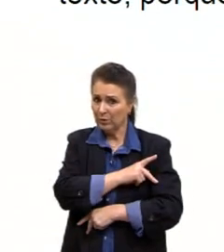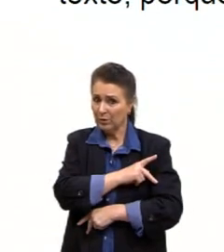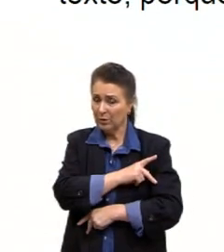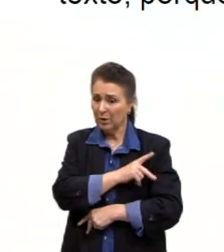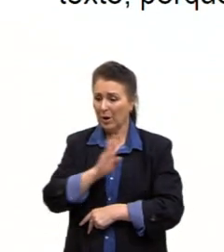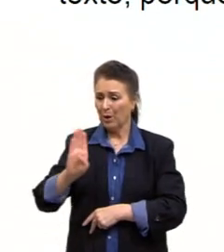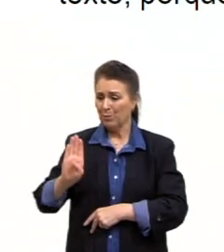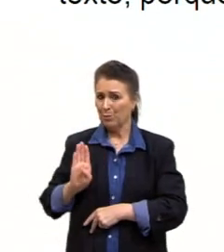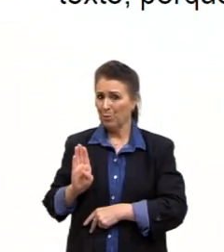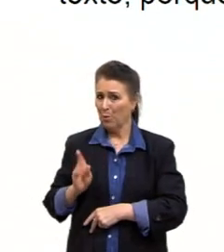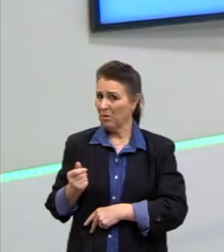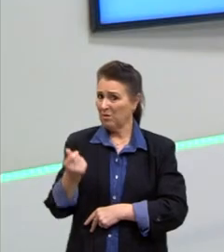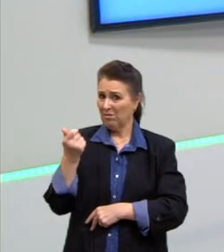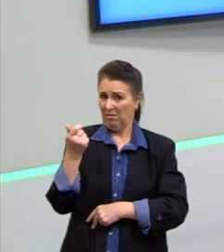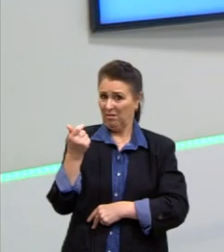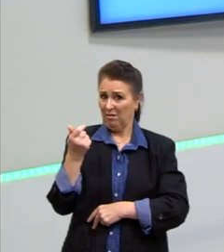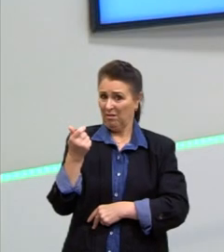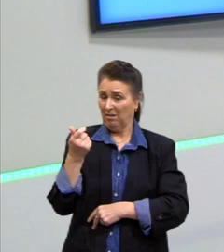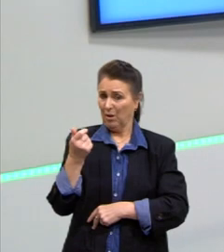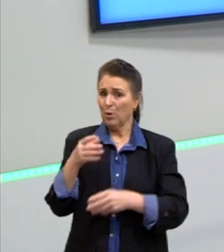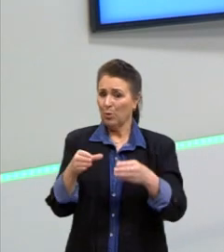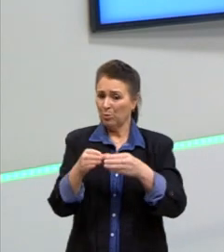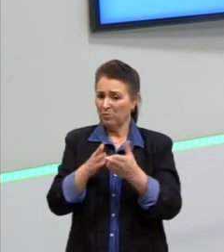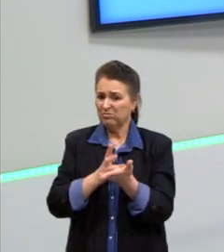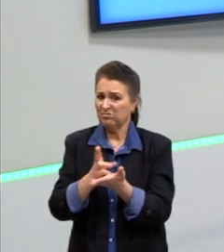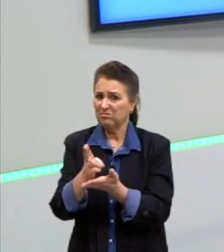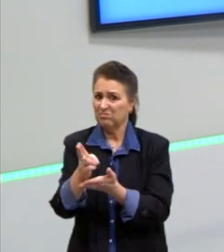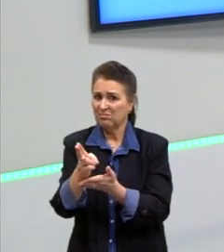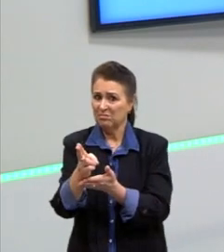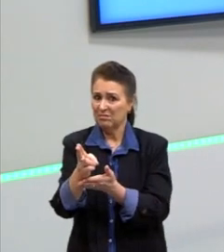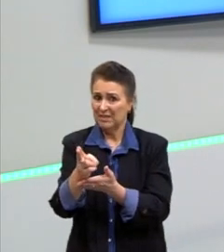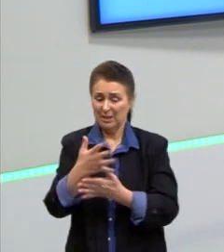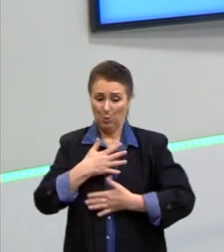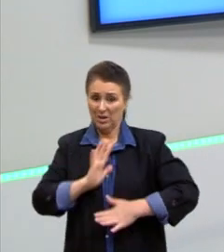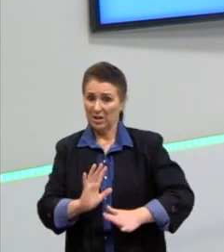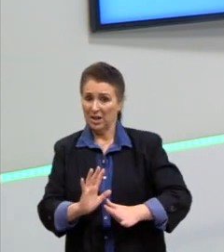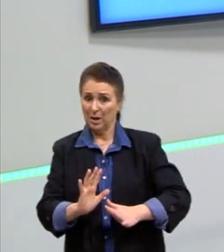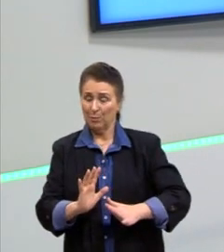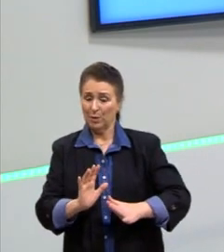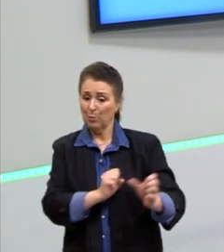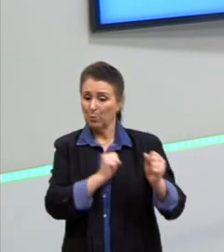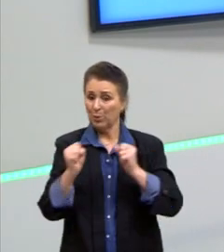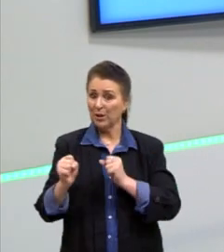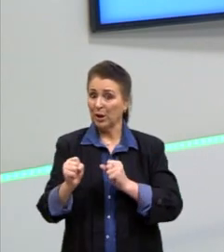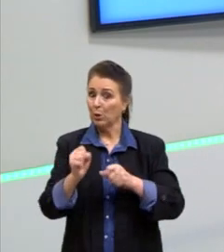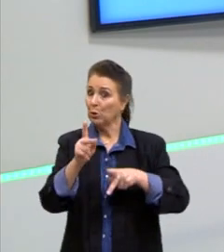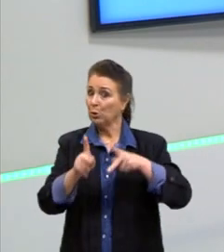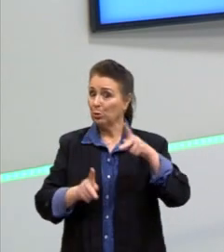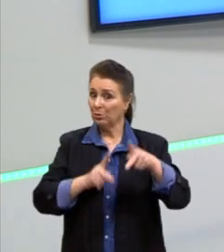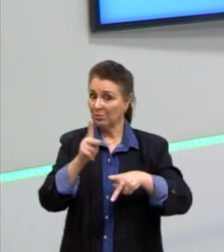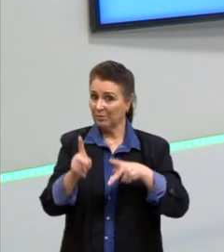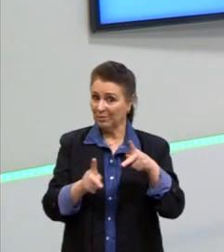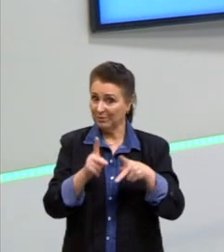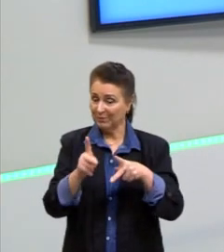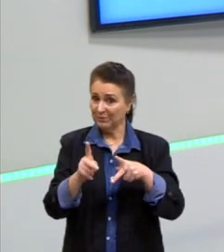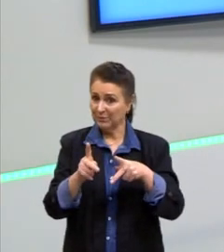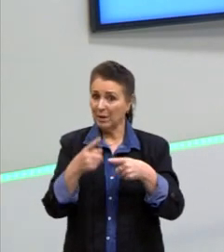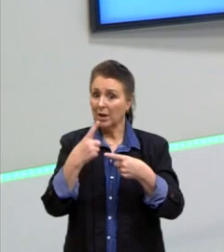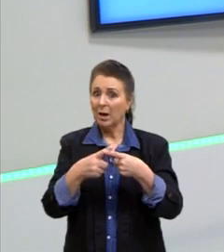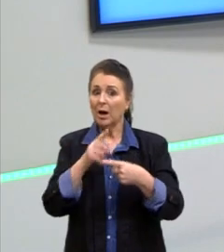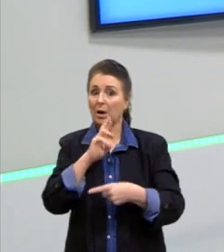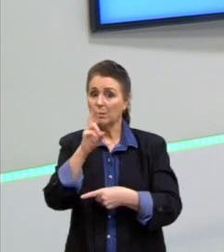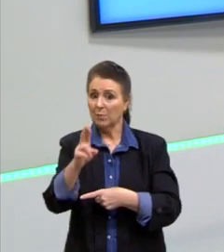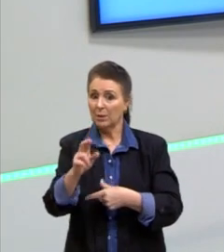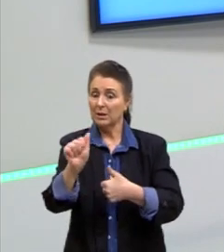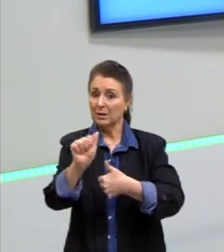burguesia, para os conservadores, que o povo tivesse o poder. Então, parece que foi essa questão mesmo. Parece que a nossa resposta